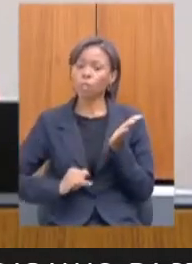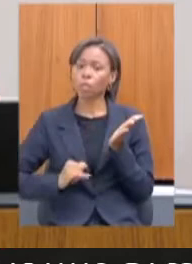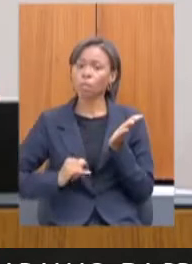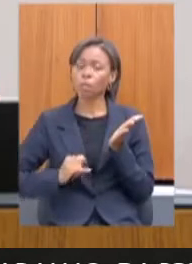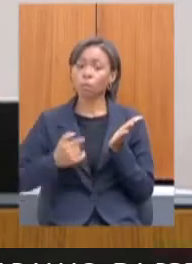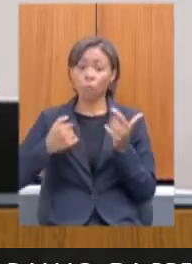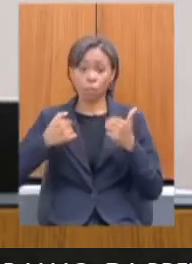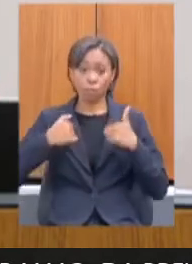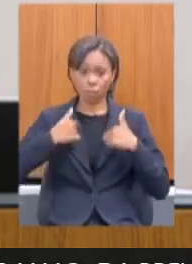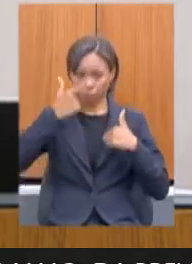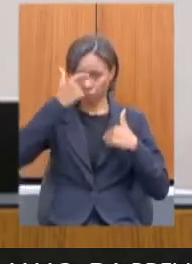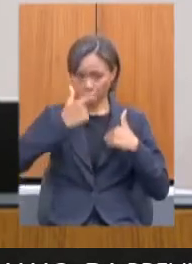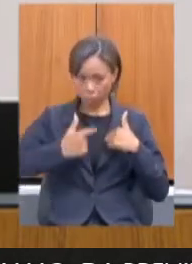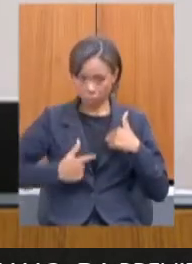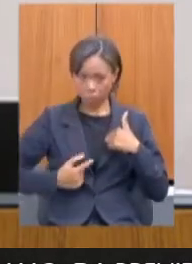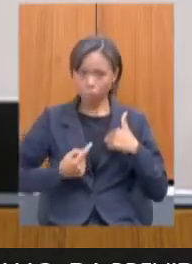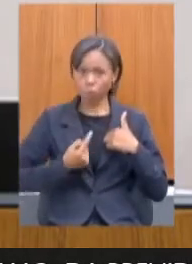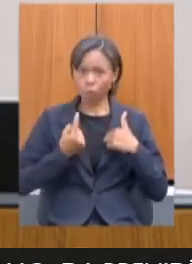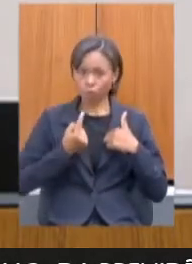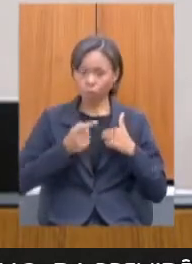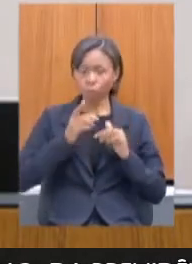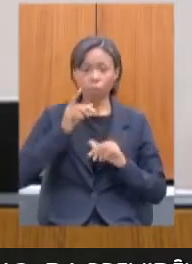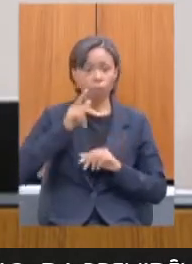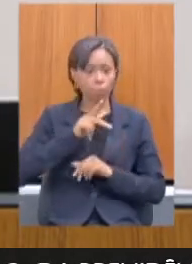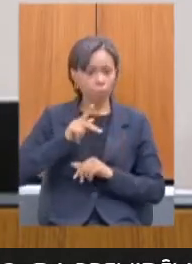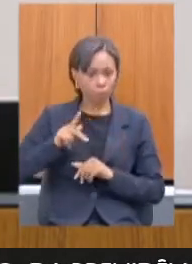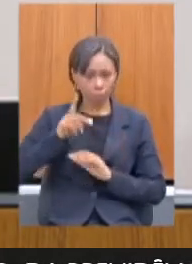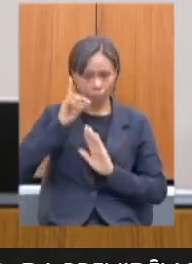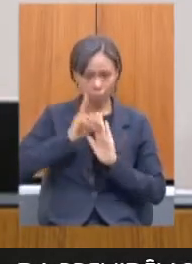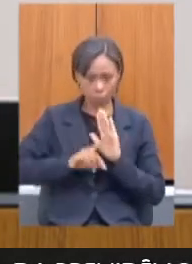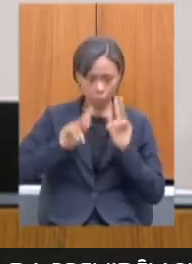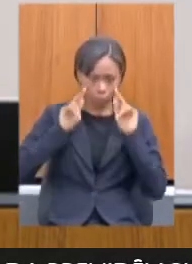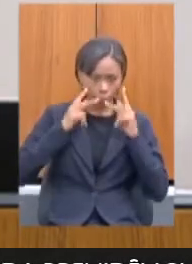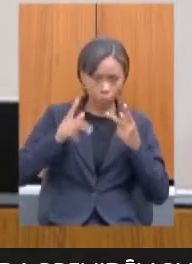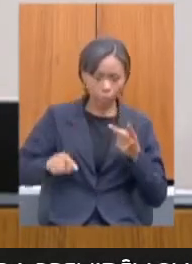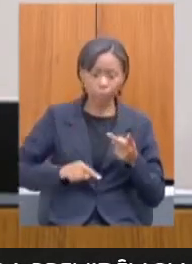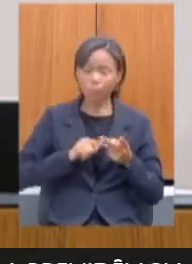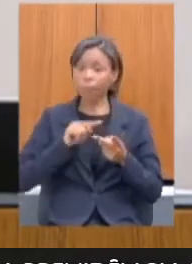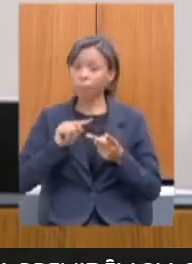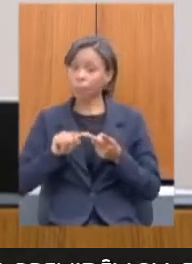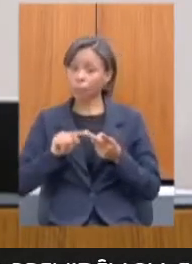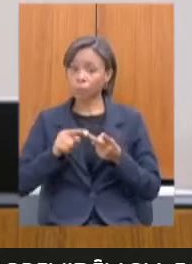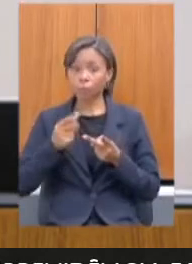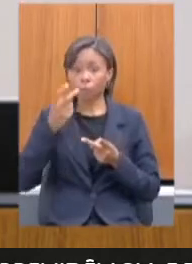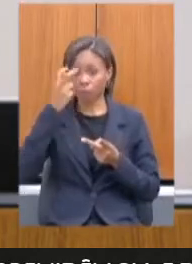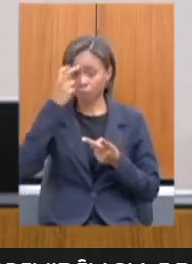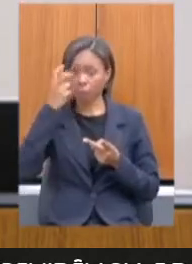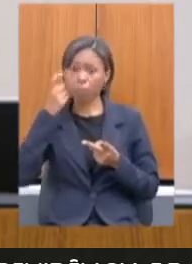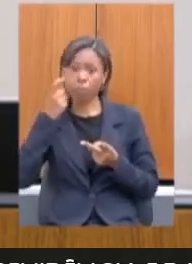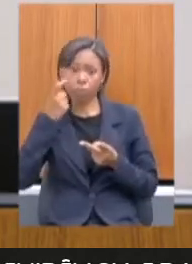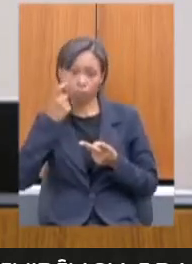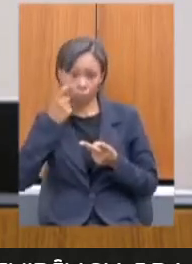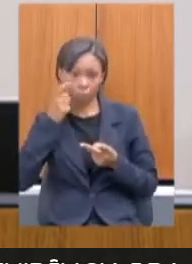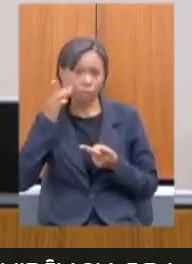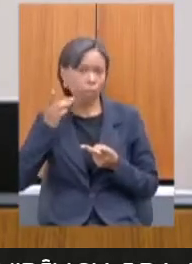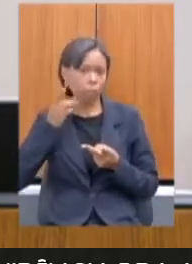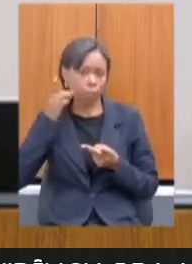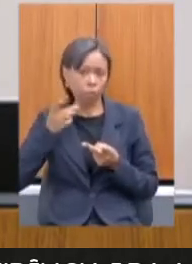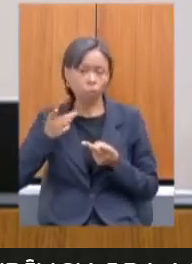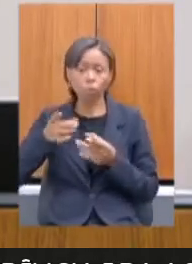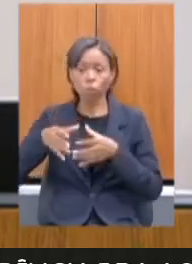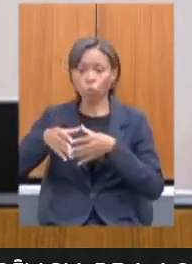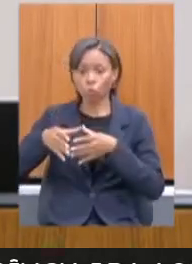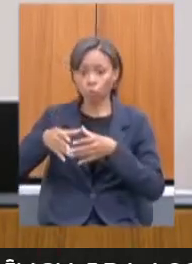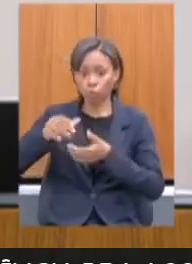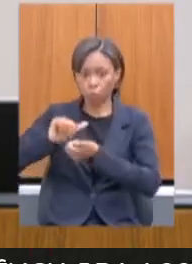enquanto presidente da Comissão de Direitos Humanos, depois o deputado Zé Guilherme, que preside também a Comissão do Esporte,